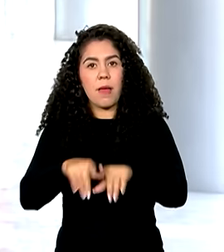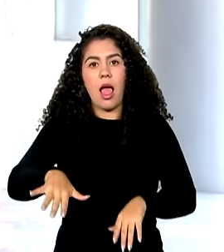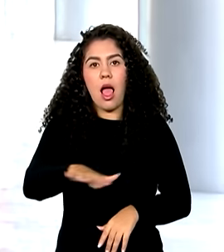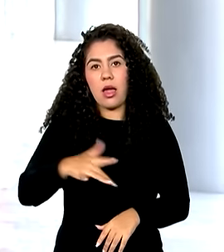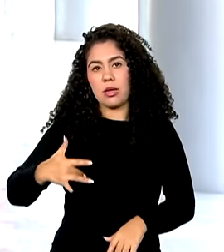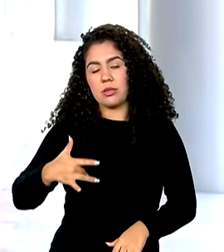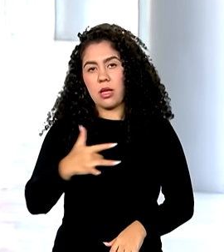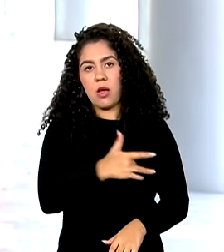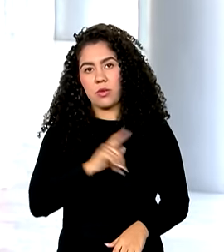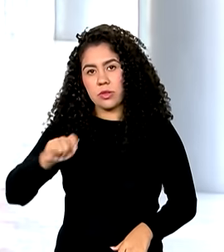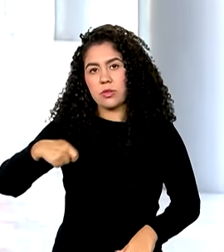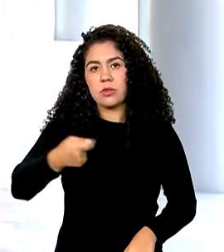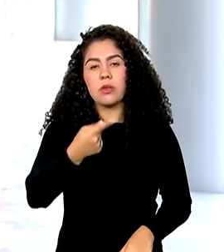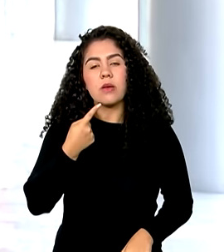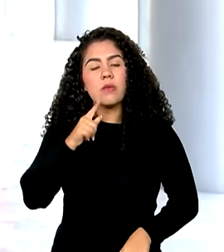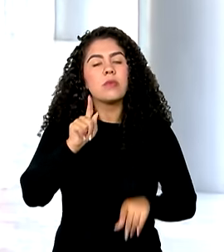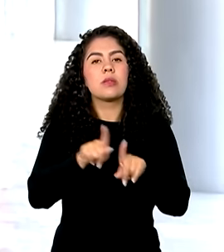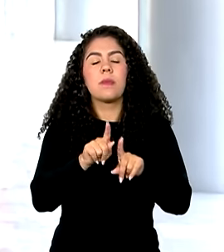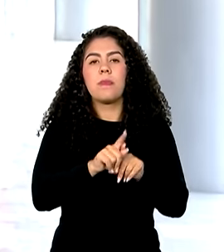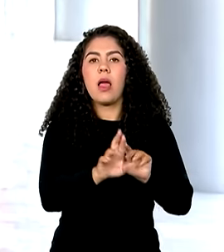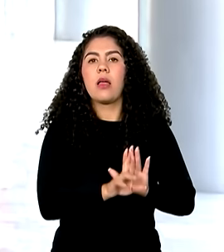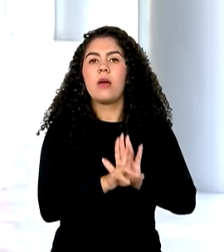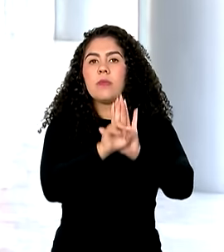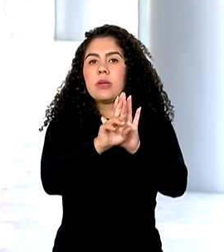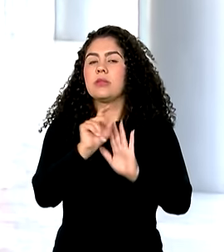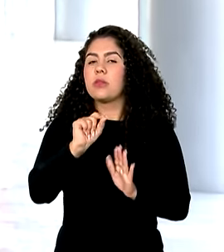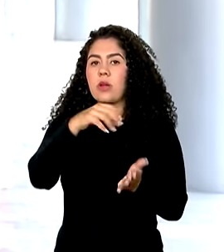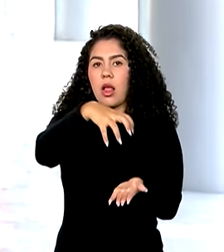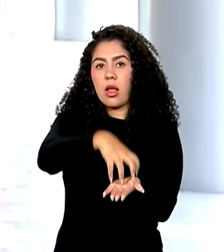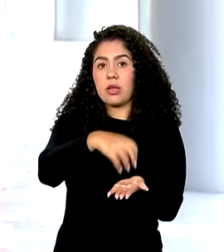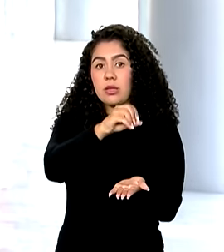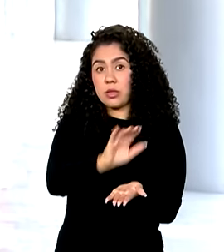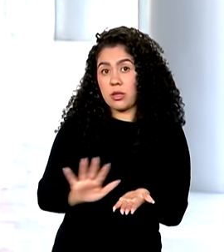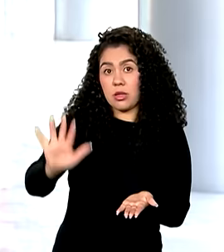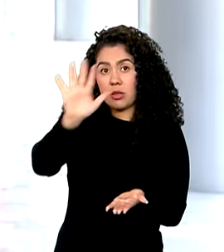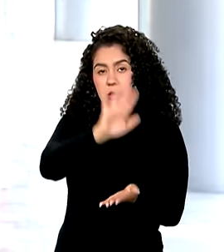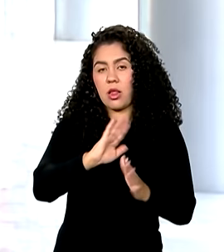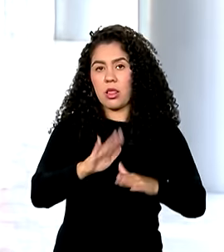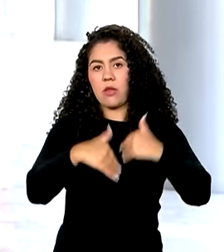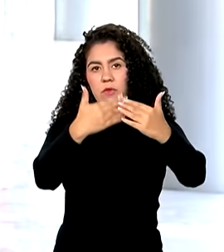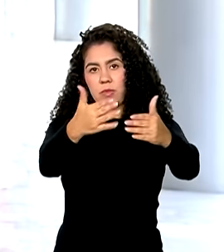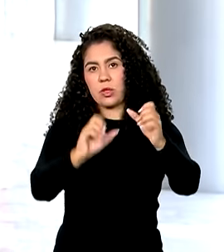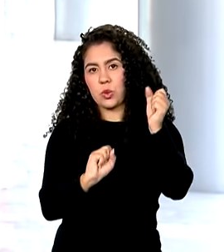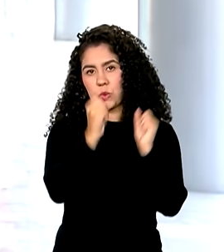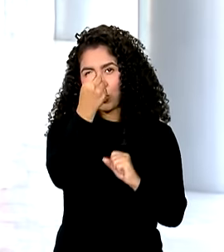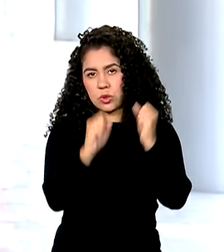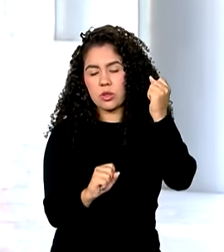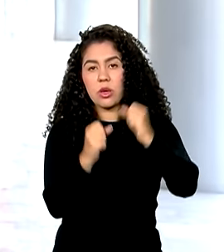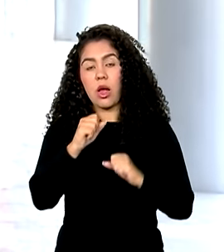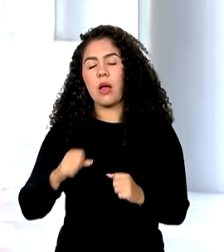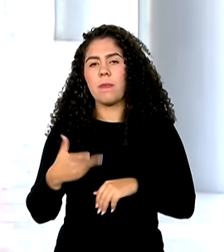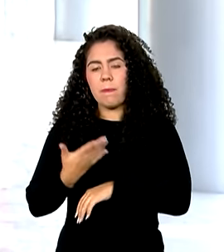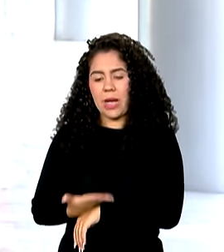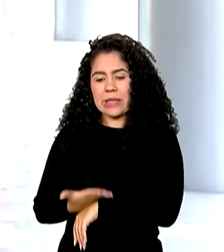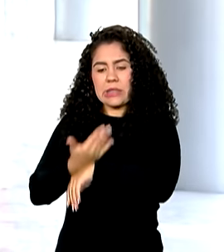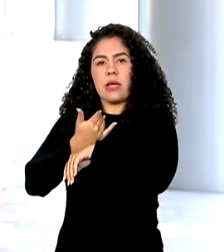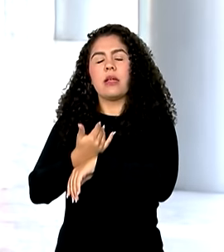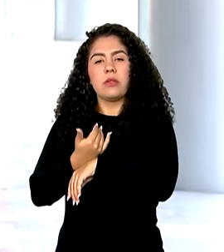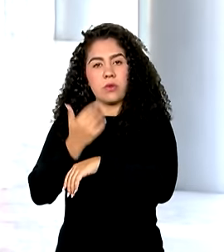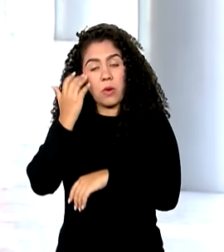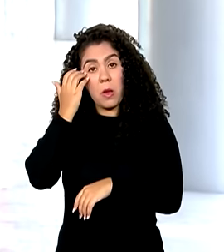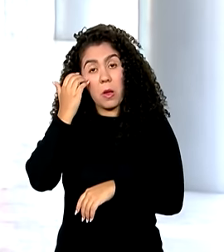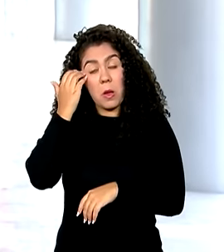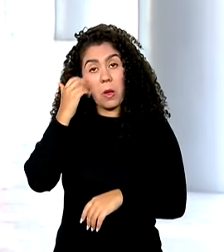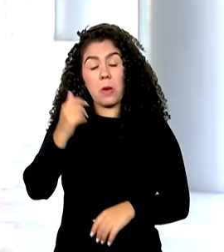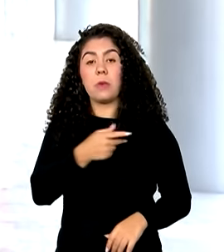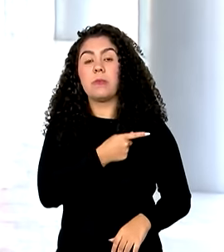representantes de outros órgãos, como a Agência Brasileira de Desenvolvimento Industrial. E mais cedo, no início da tarde, Lula recebe o